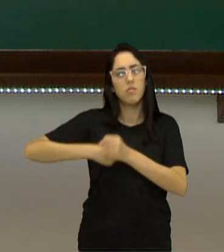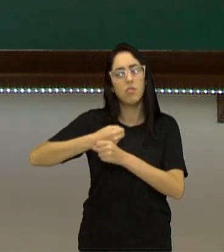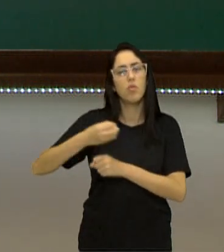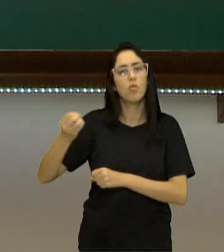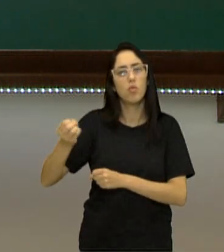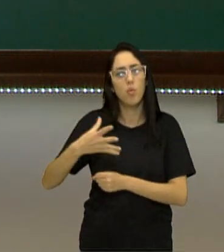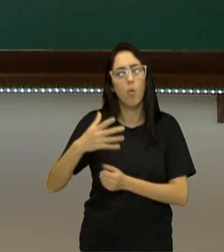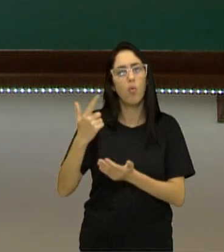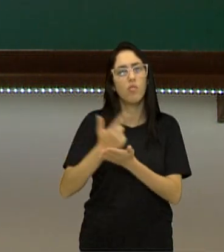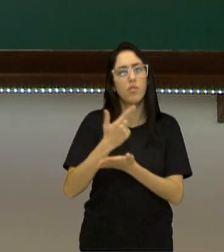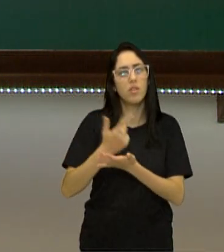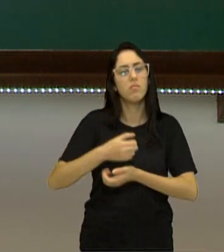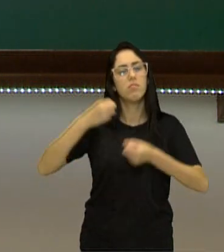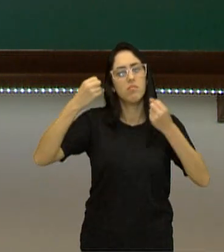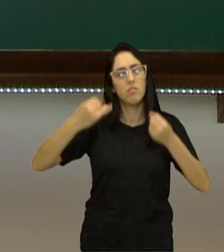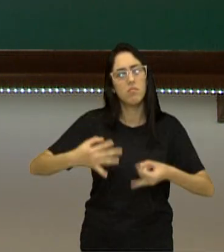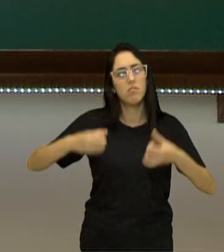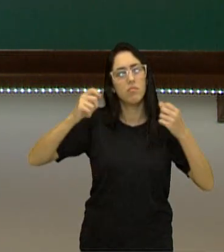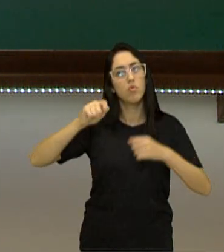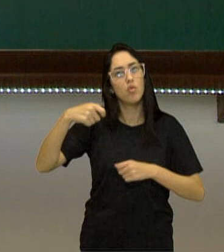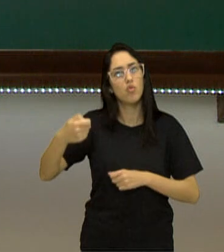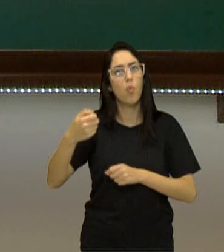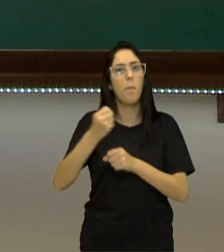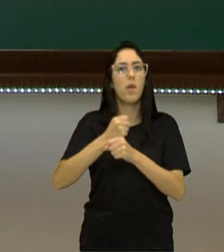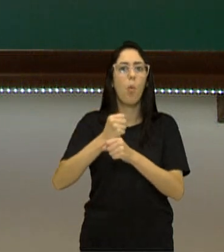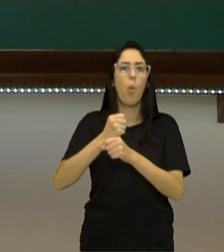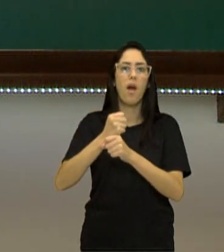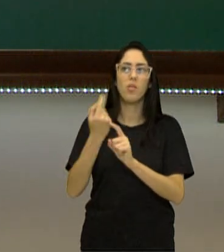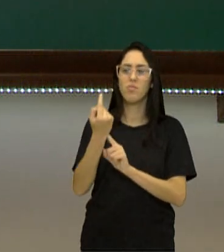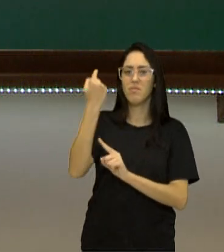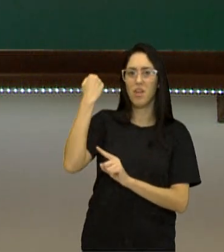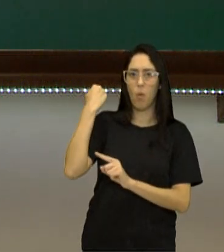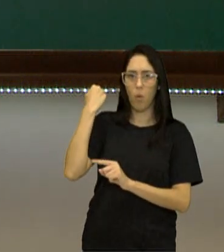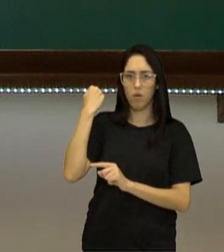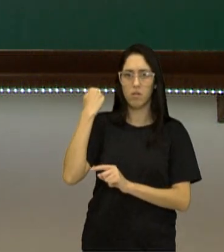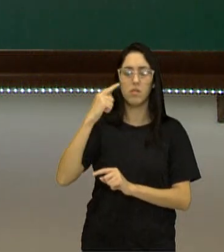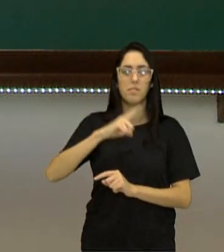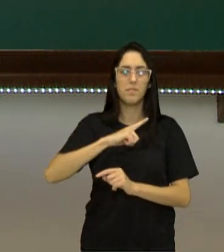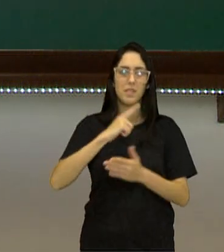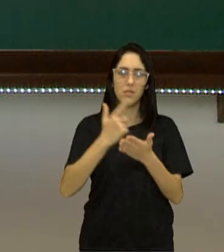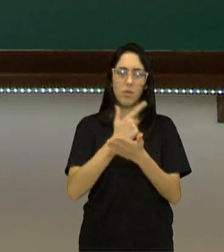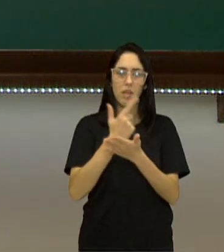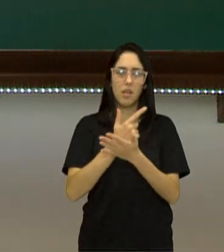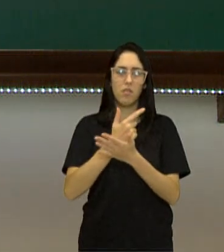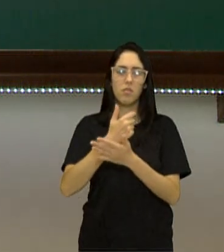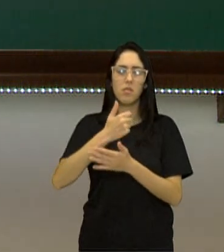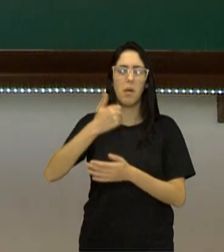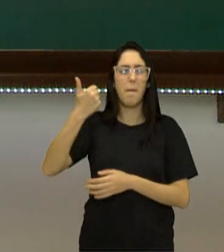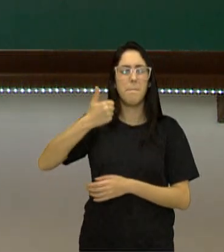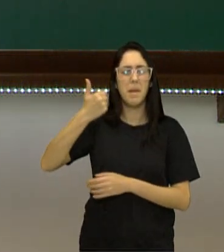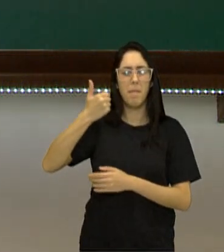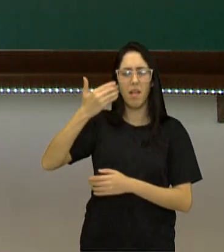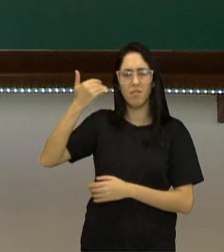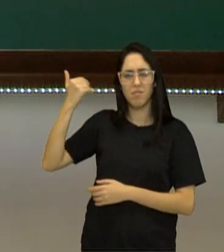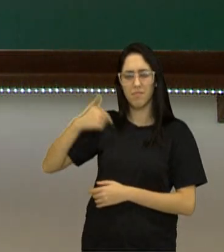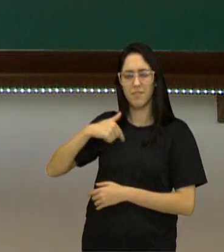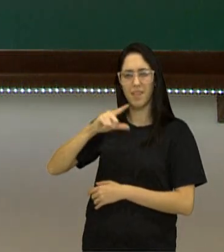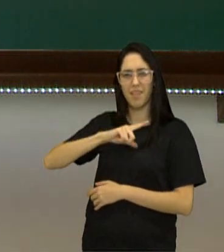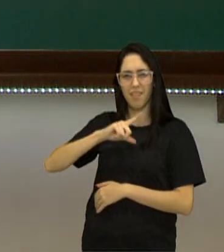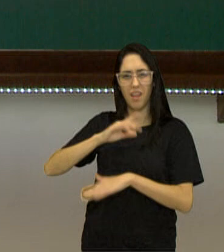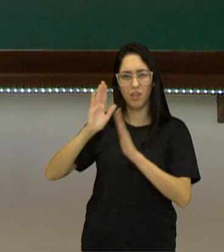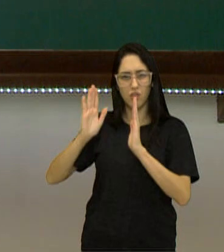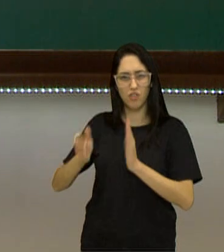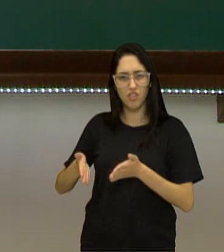novo, fazendo atualizações do ano anterior. Professor, o que acontece? Aqueles livros primeiros que você, que você teve lá, que você